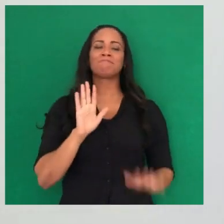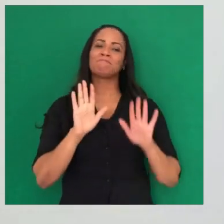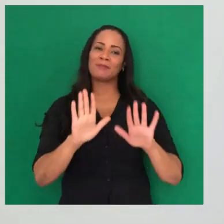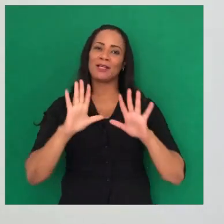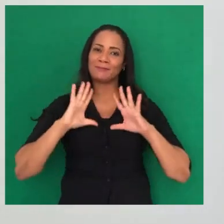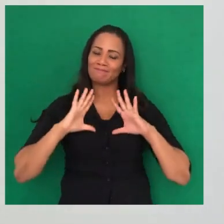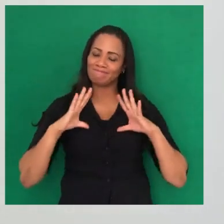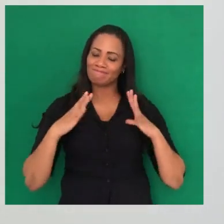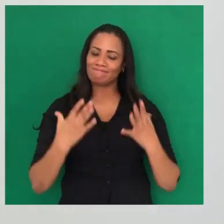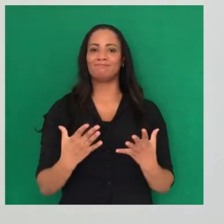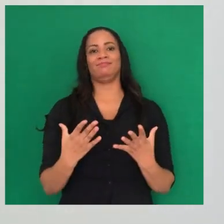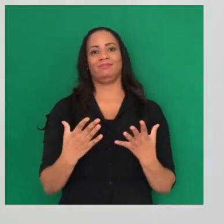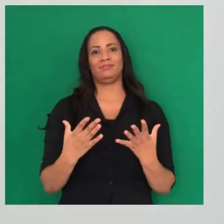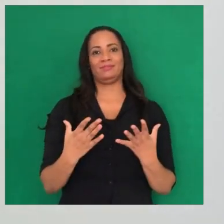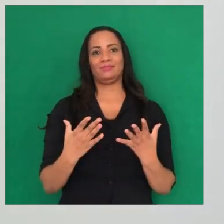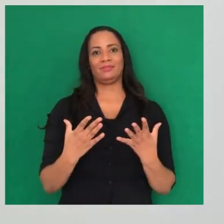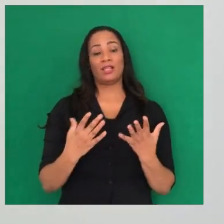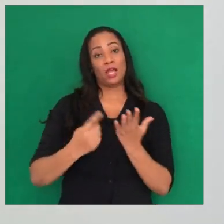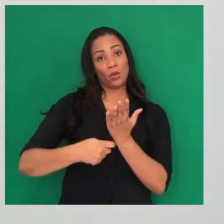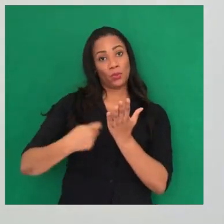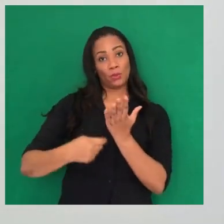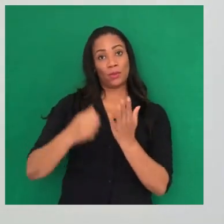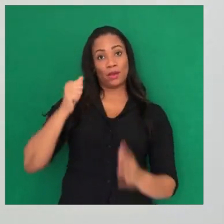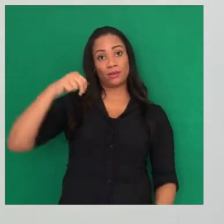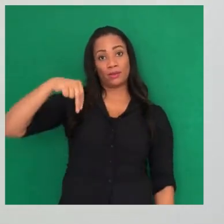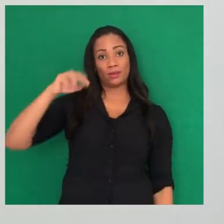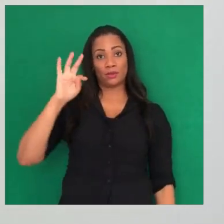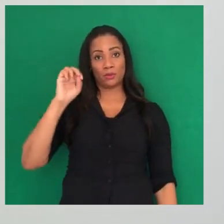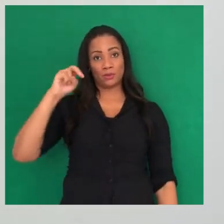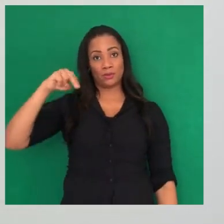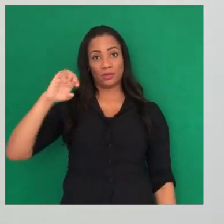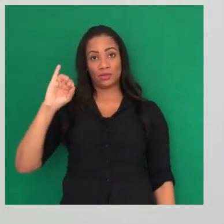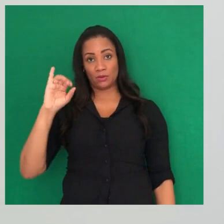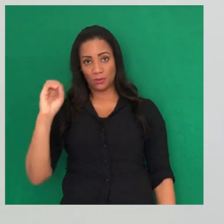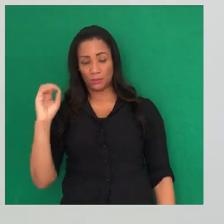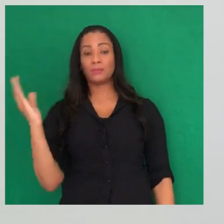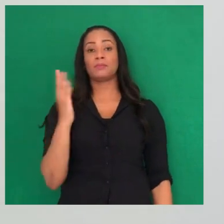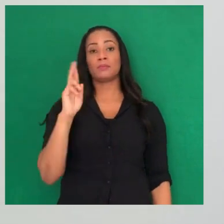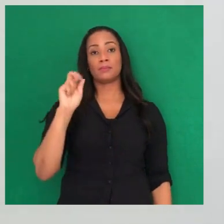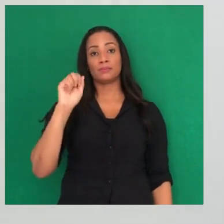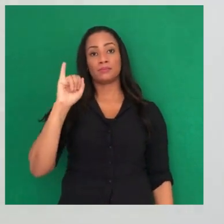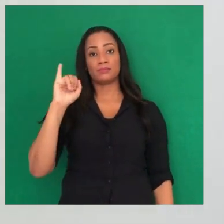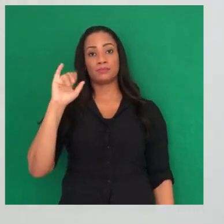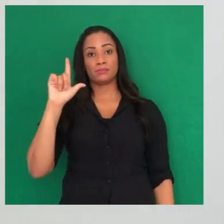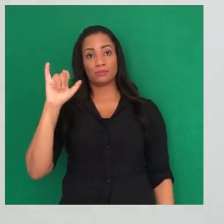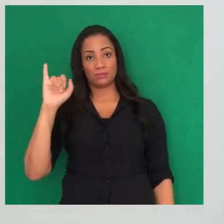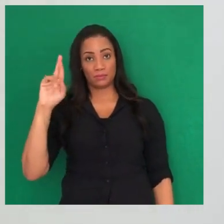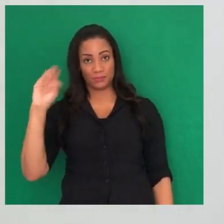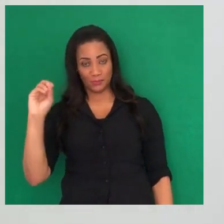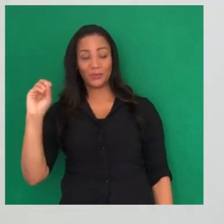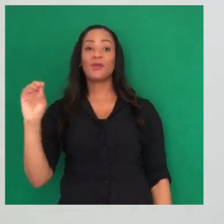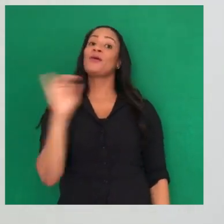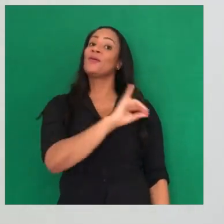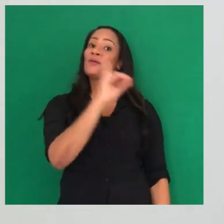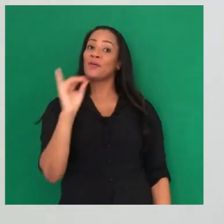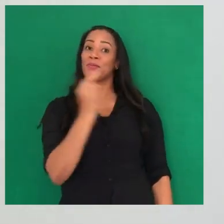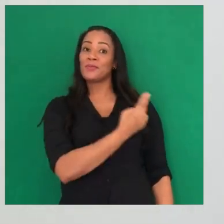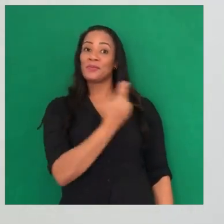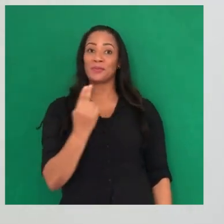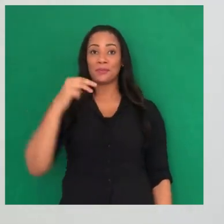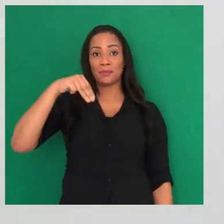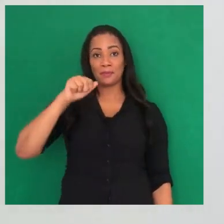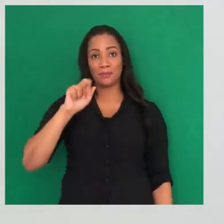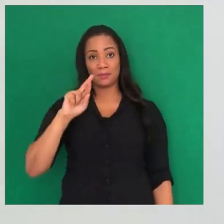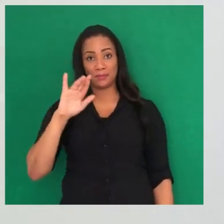frágeis e imensos. Tudo o que somos, Antônio Brasileiro. Oi, gente. Meu nome é Maria Fernanda.